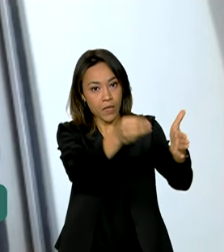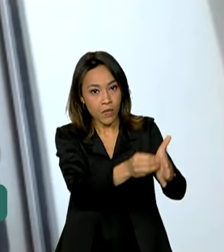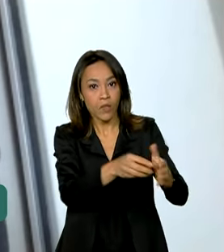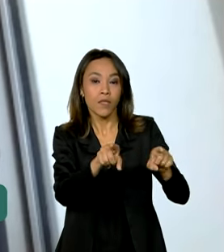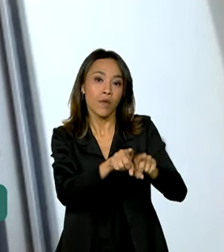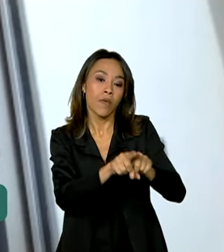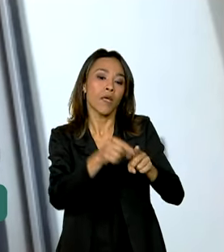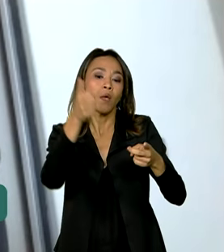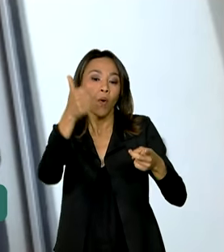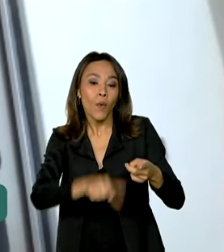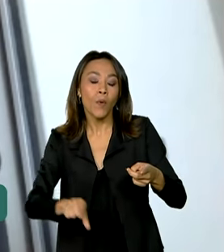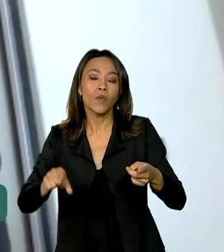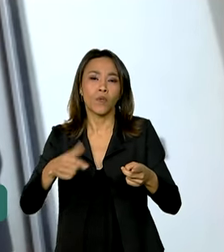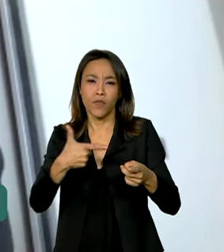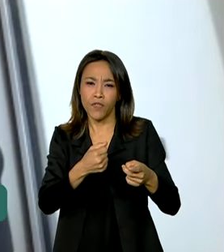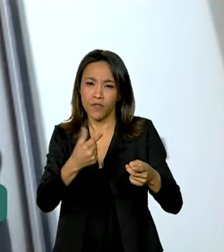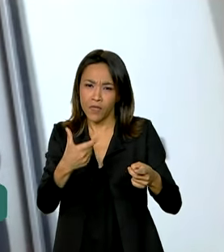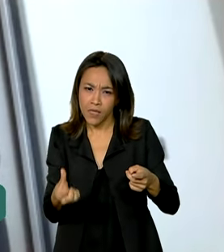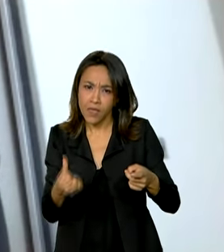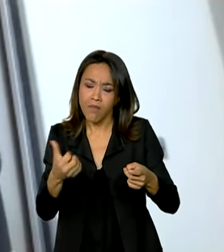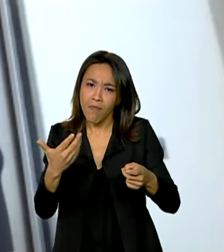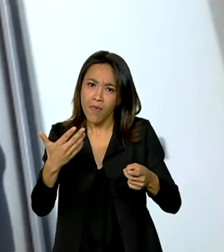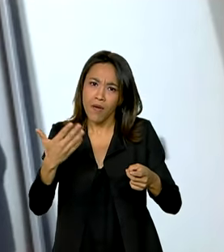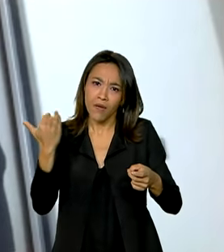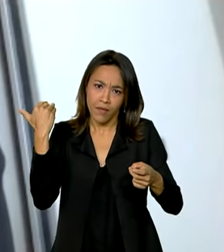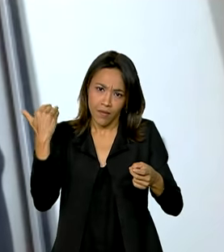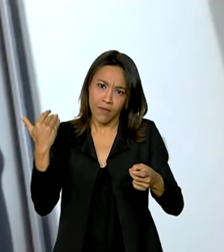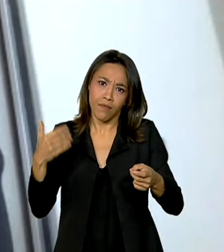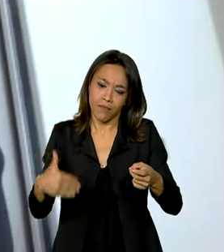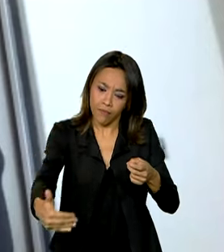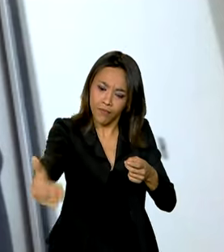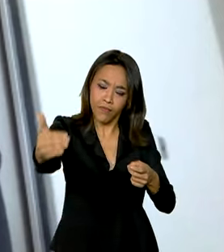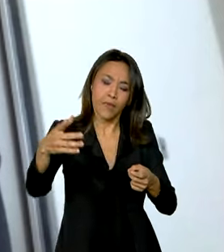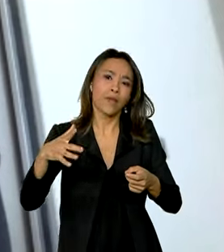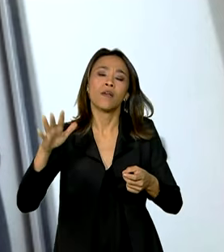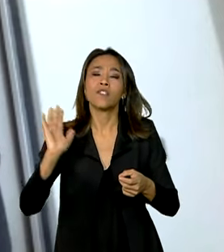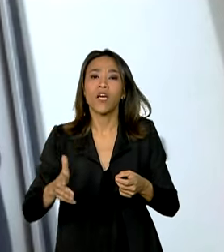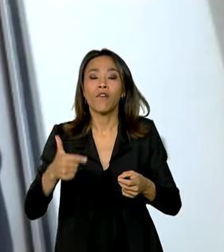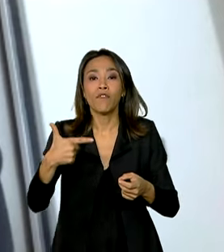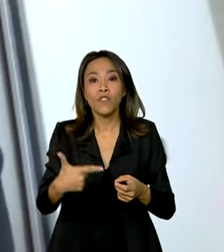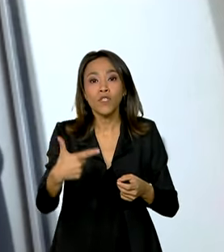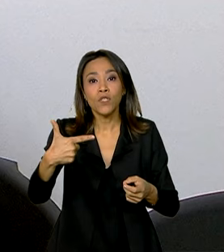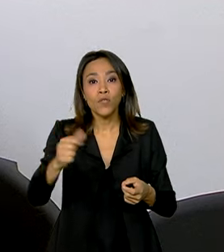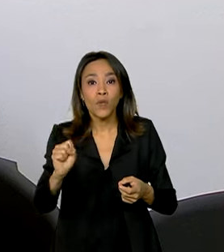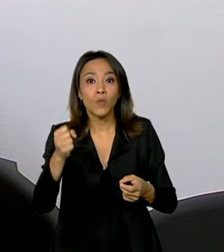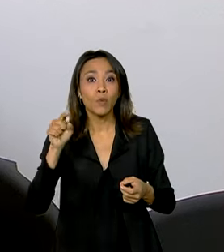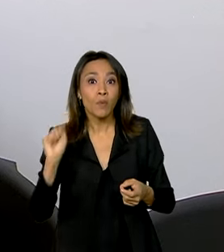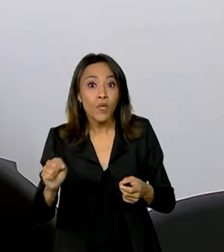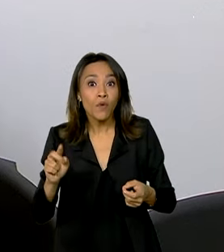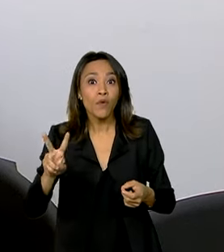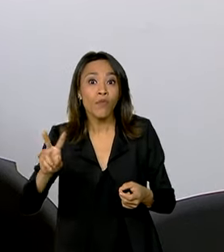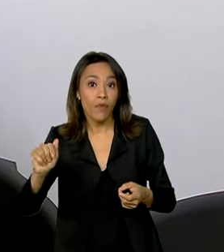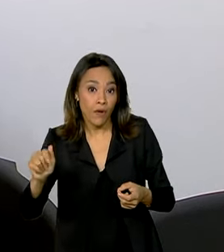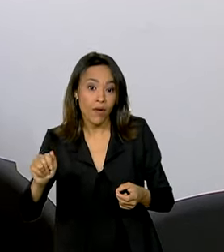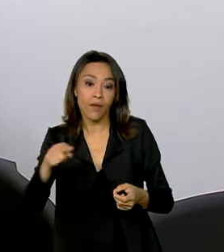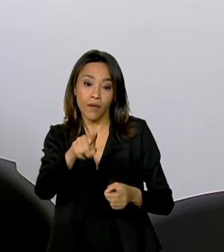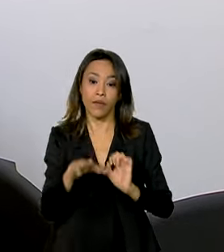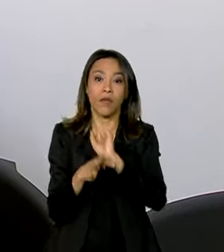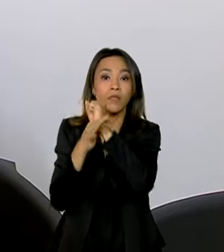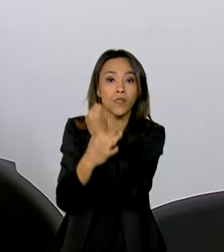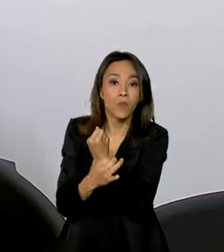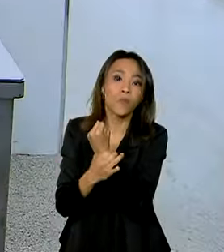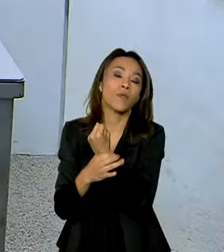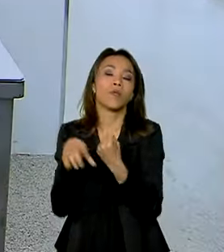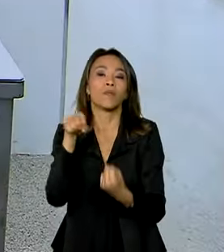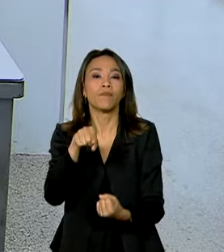expansão importante do programa em que ele atingiu 28 mil vagas com profissionais alocados. Garante equipes de saúde da família